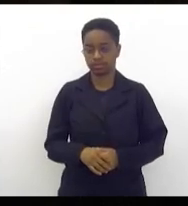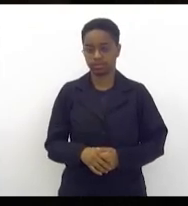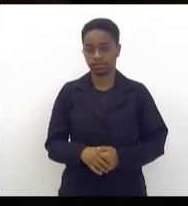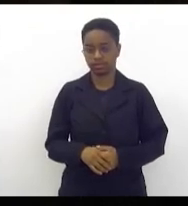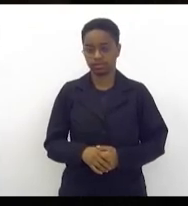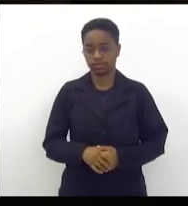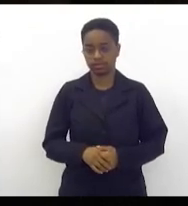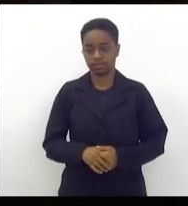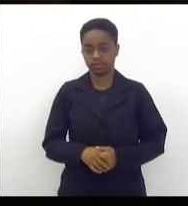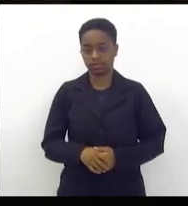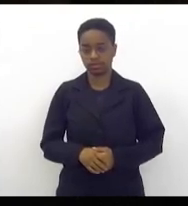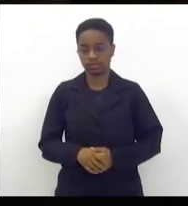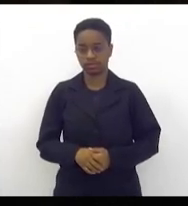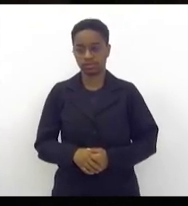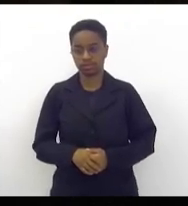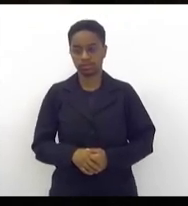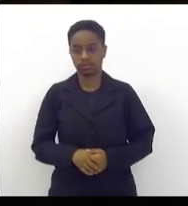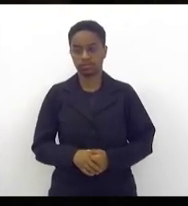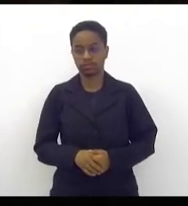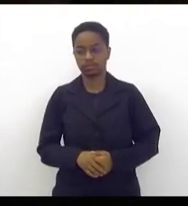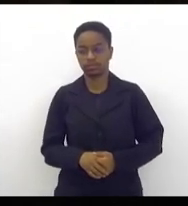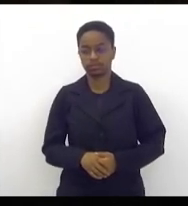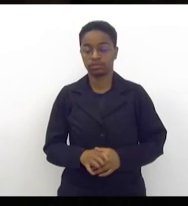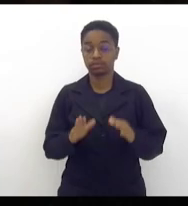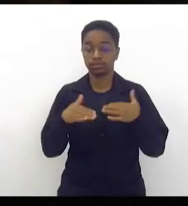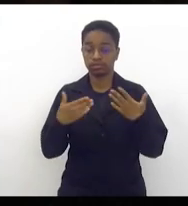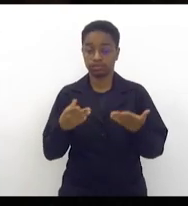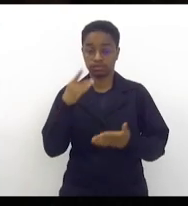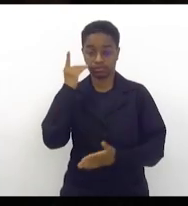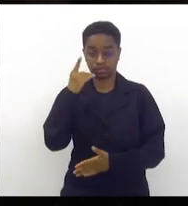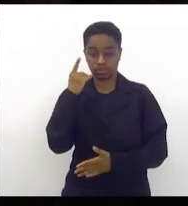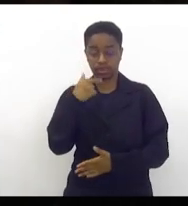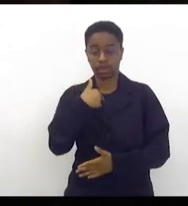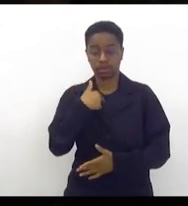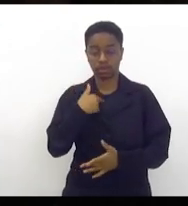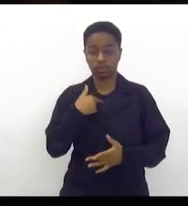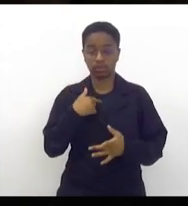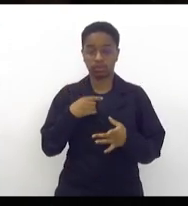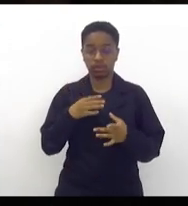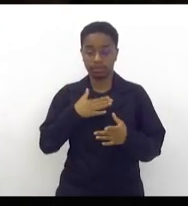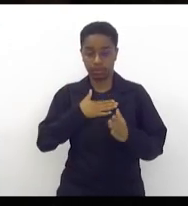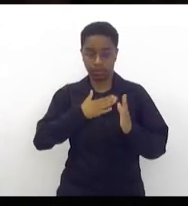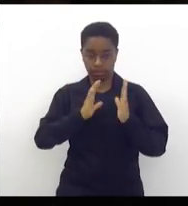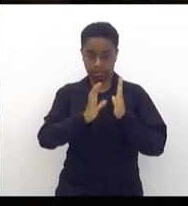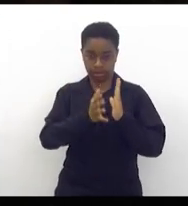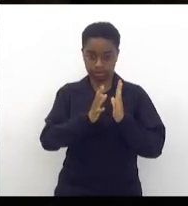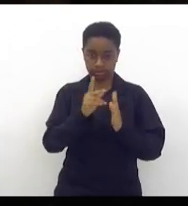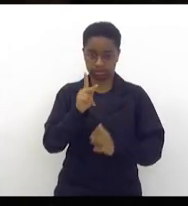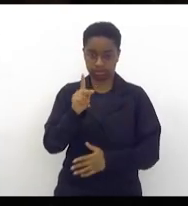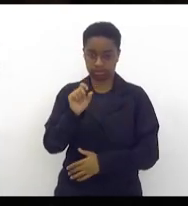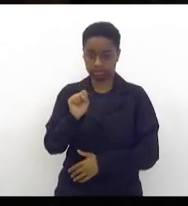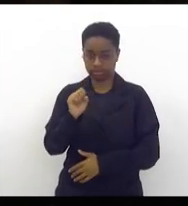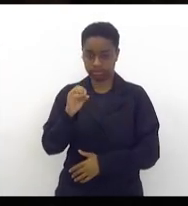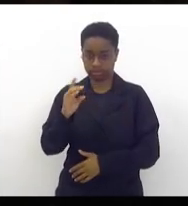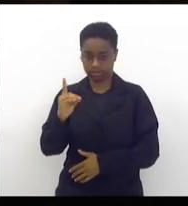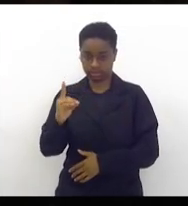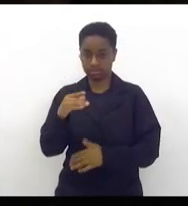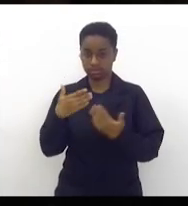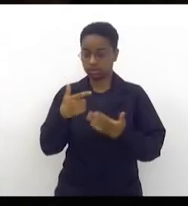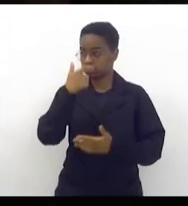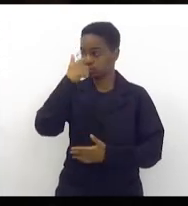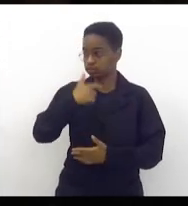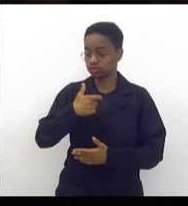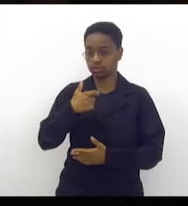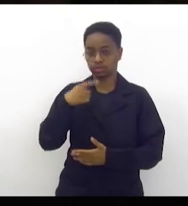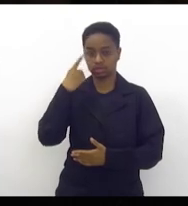E, deputado, eu sou do PSD. Eu me considero um deputado